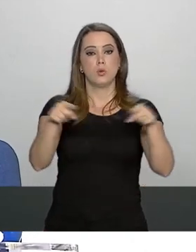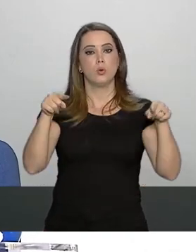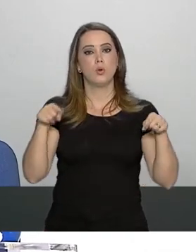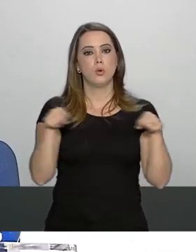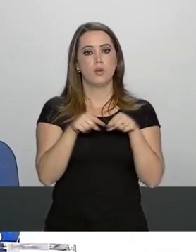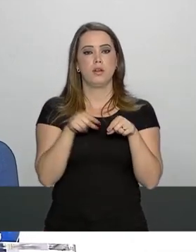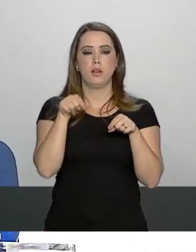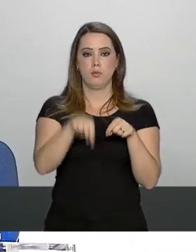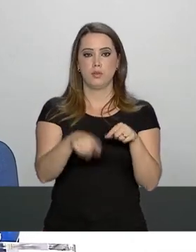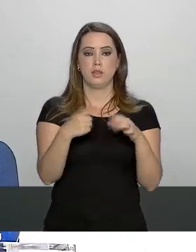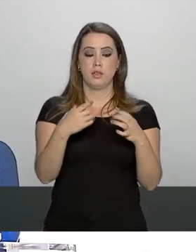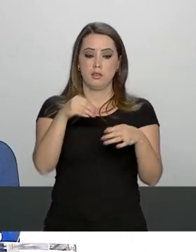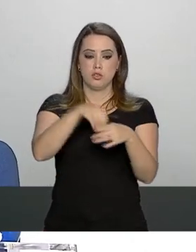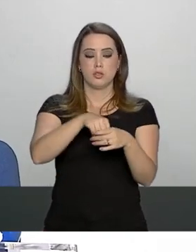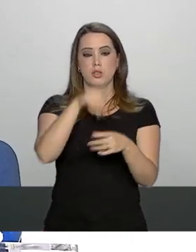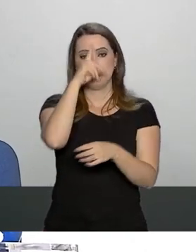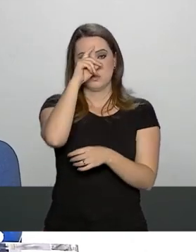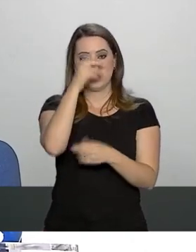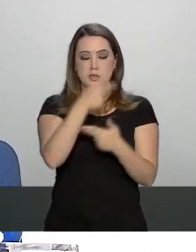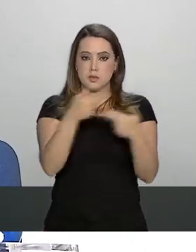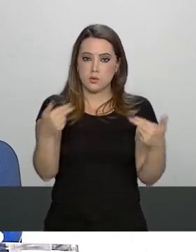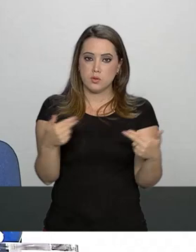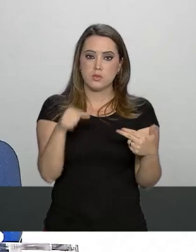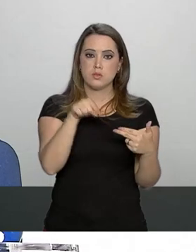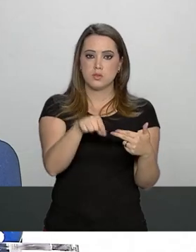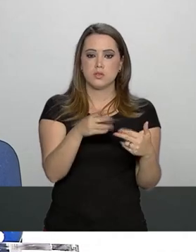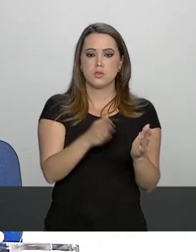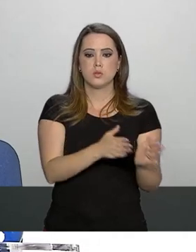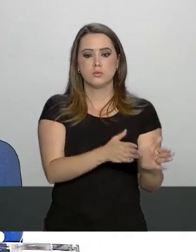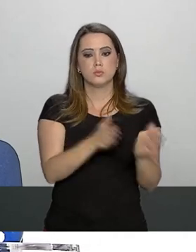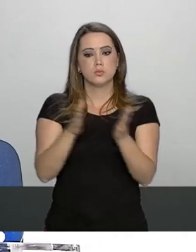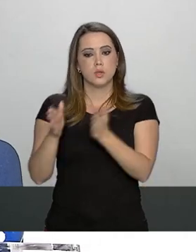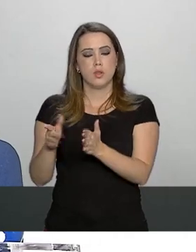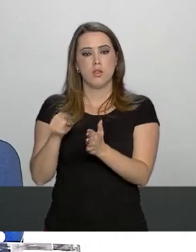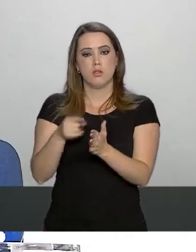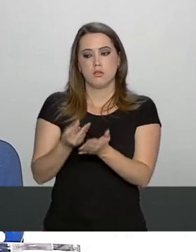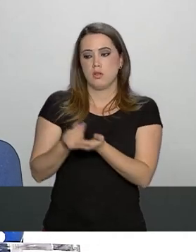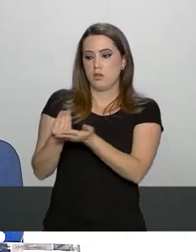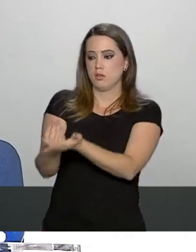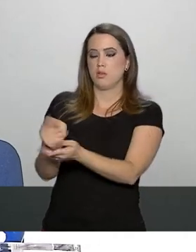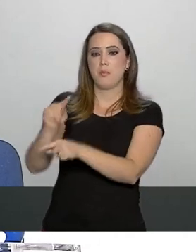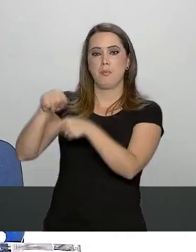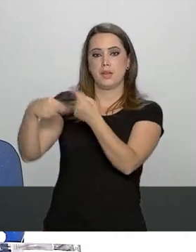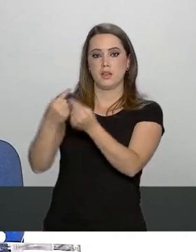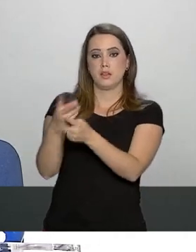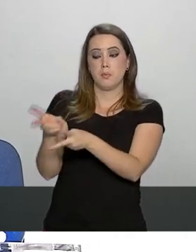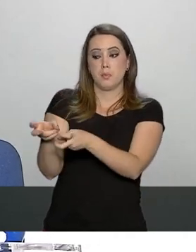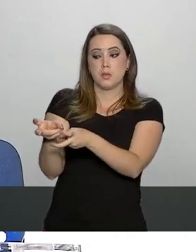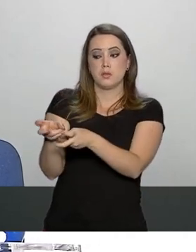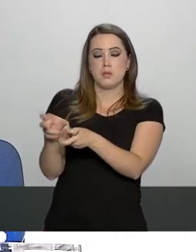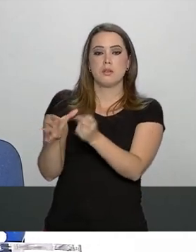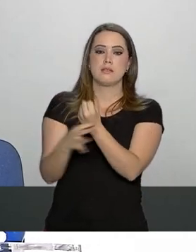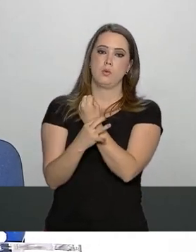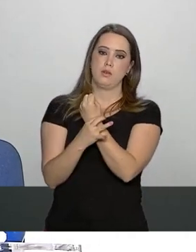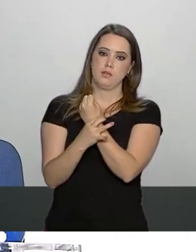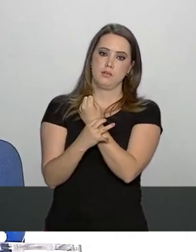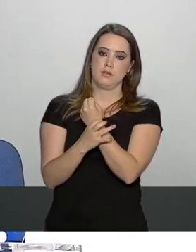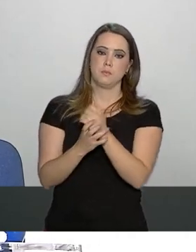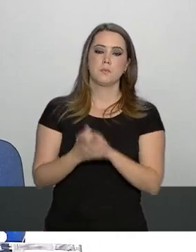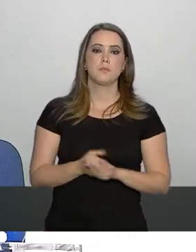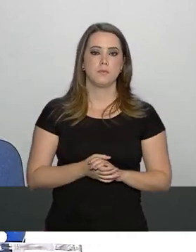onde esses brindes, esses presentes são para lá deslocados para a posterior checagem de segurança.